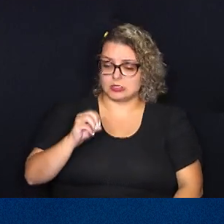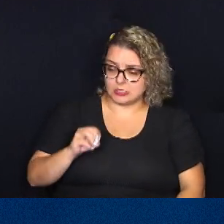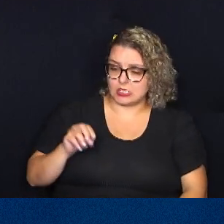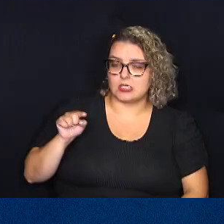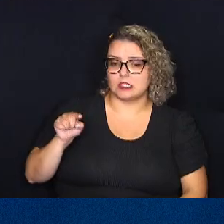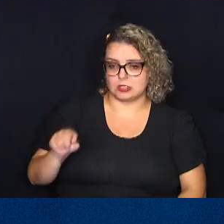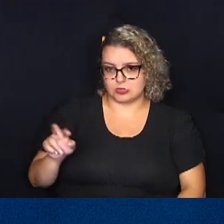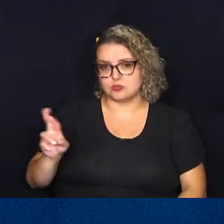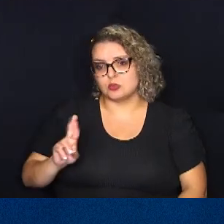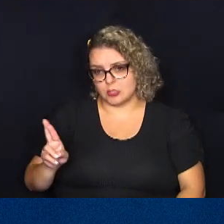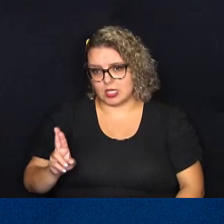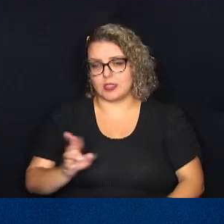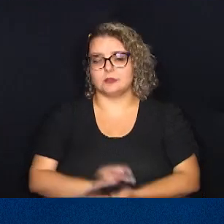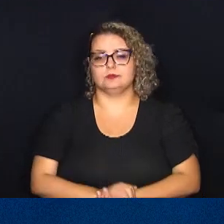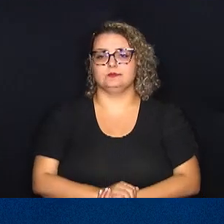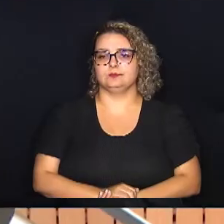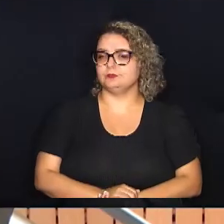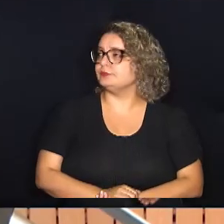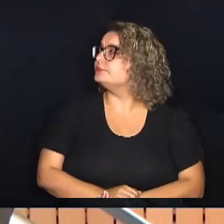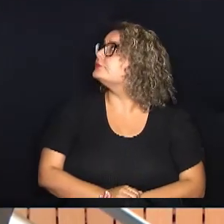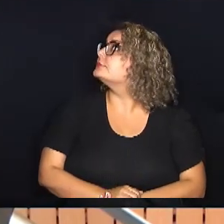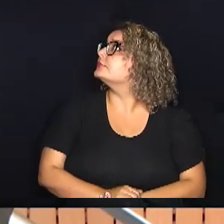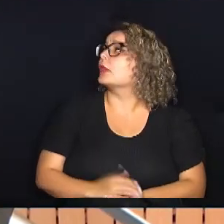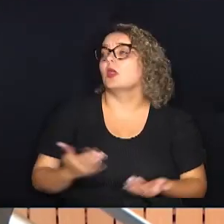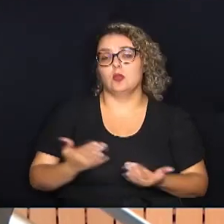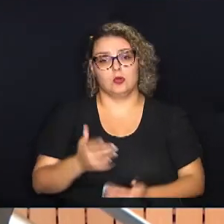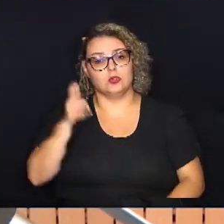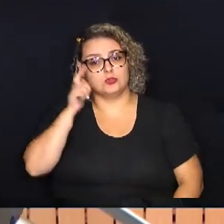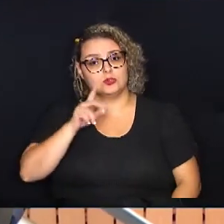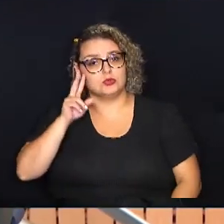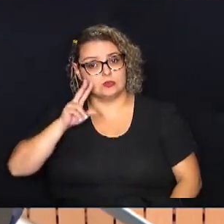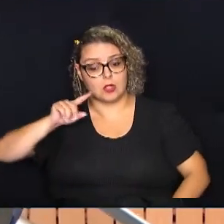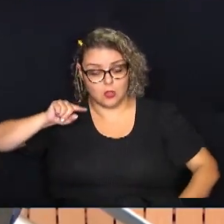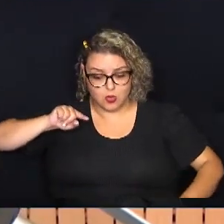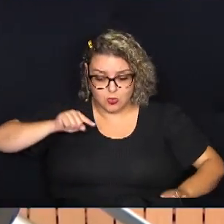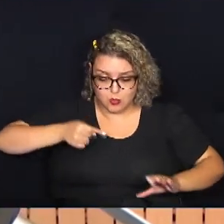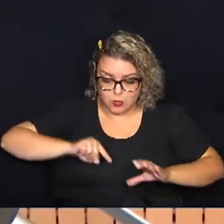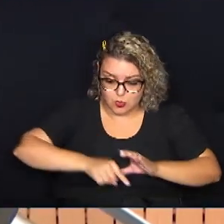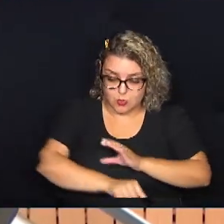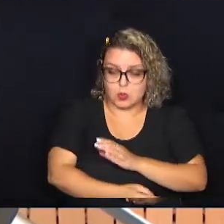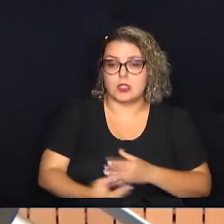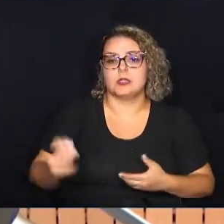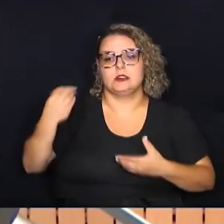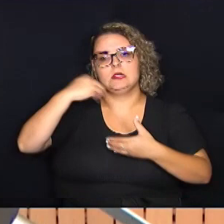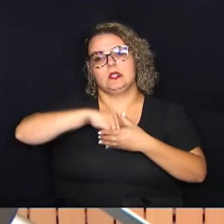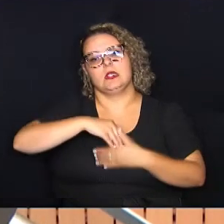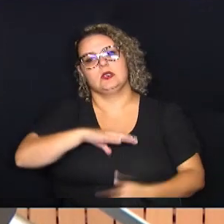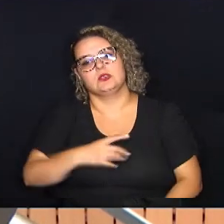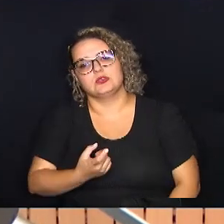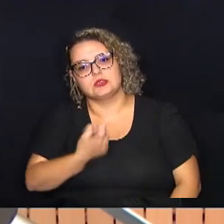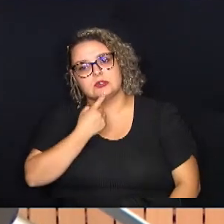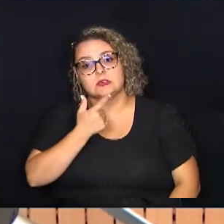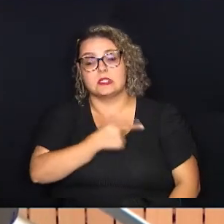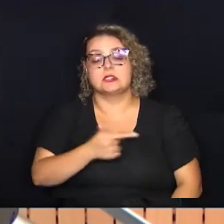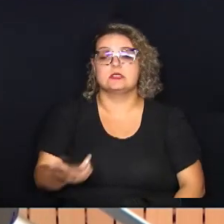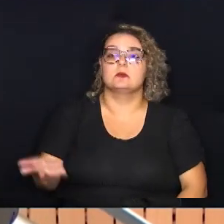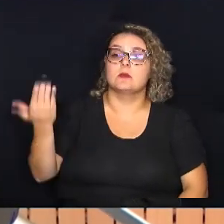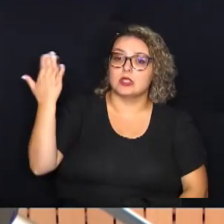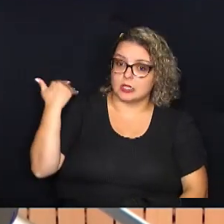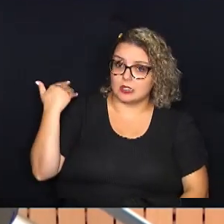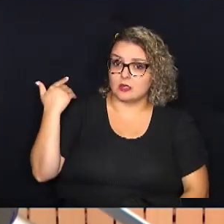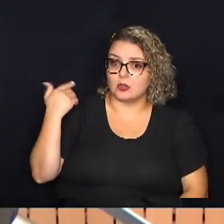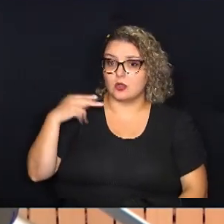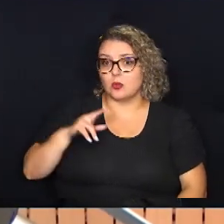milhões e 300 mil reais. Hoje nós estamos conseguindo ver o avanço dentro da cidade. Na semana